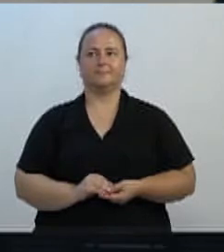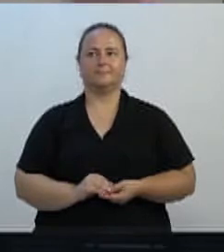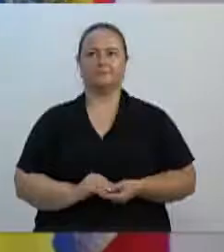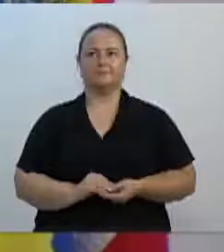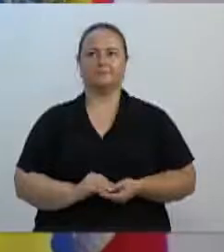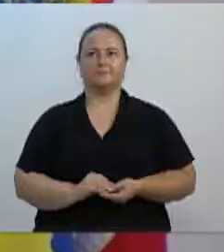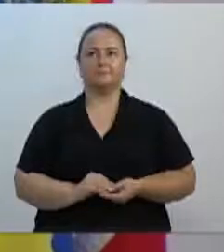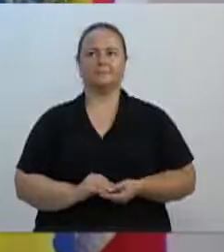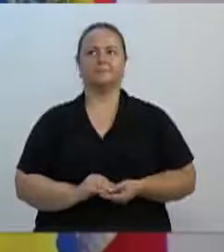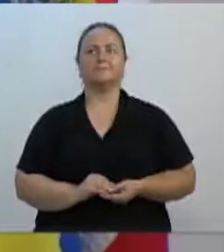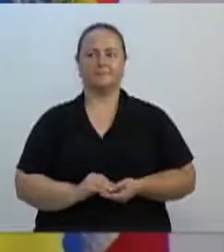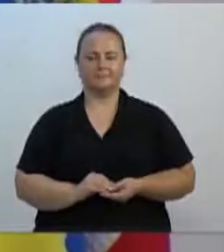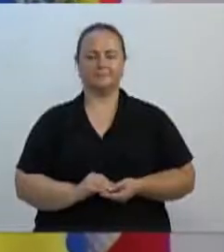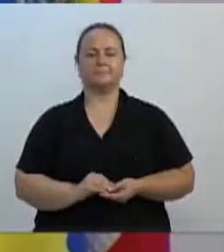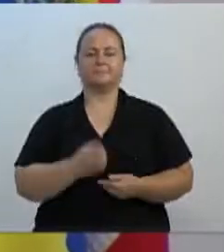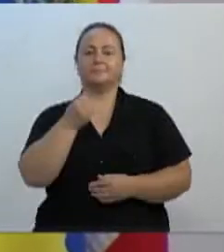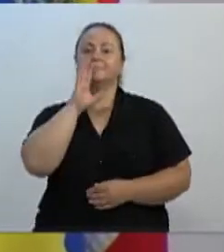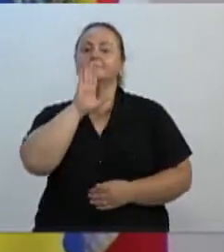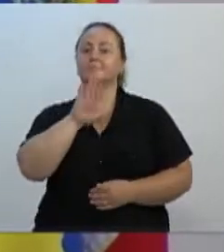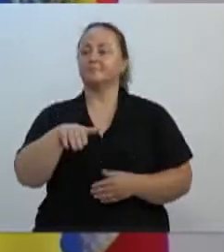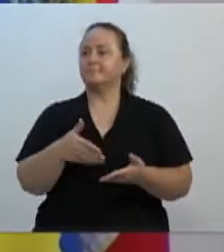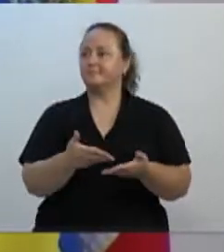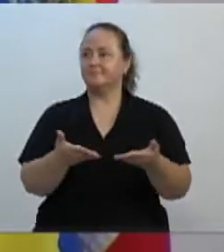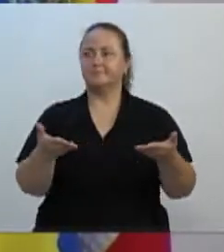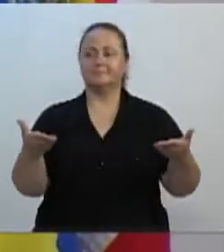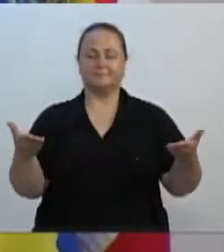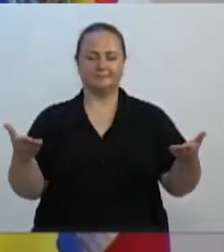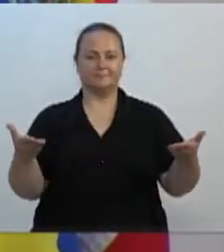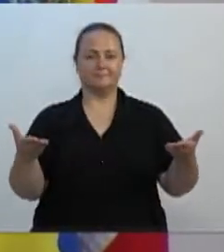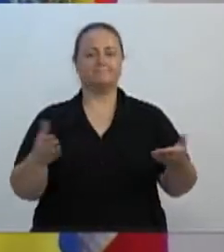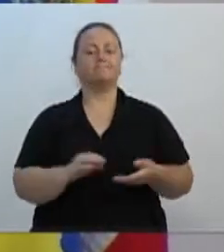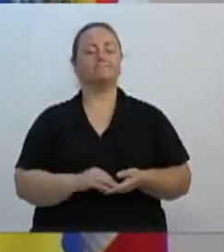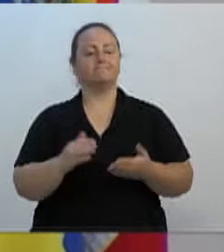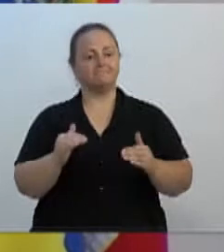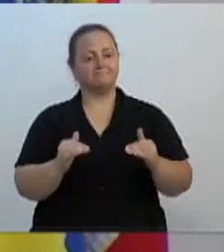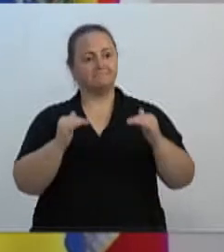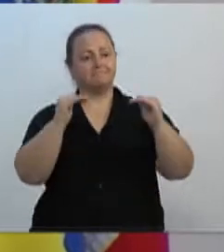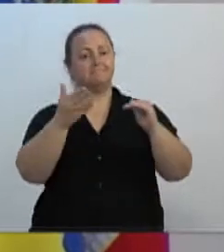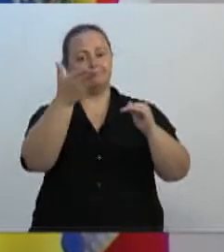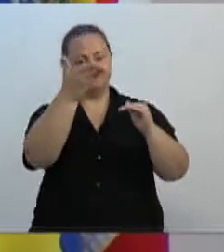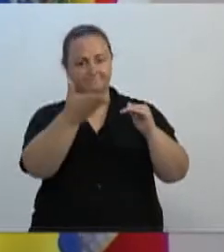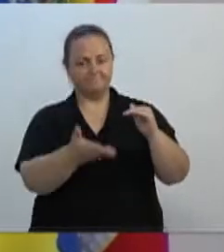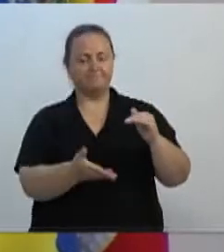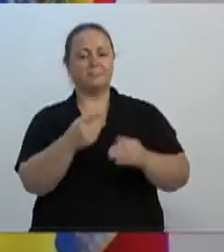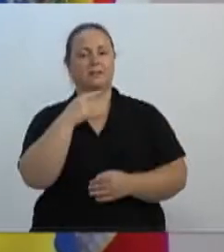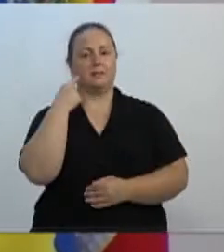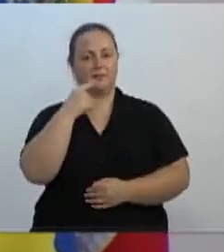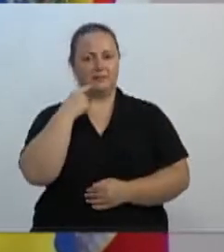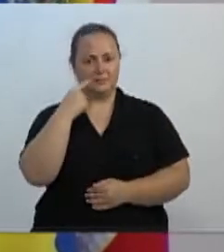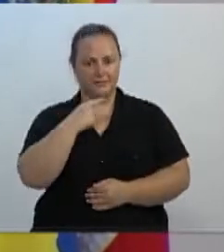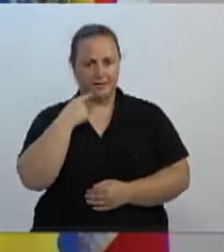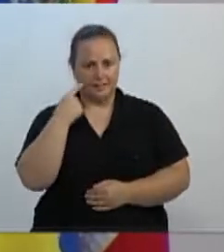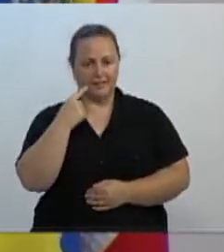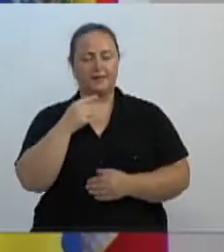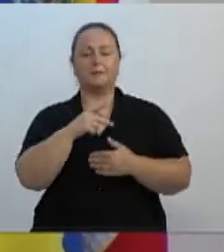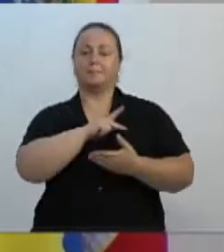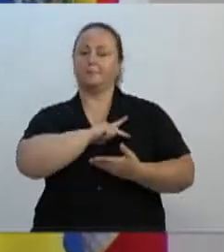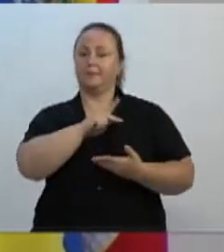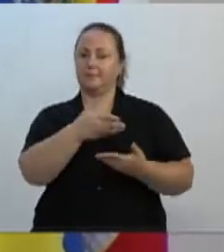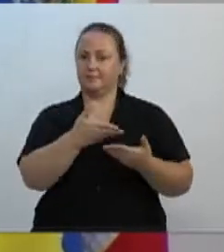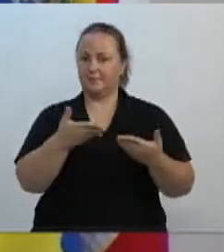Boa tarde a todos. Excelentíssimo presidente da Câmara de Vereadores, senhor Marcelo Lanzarim,